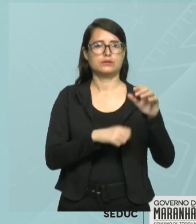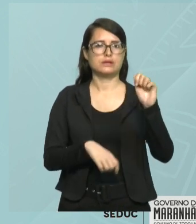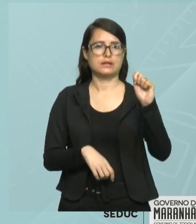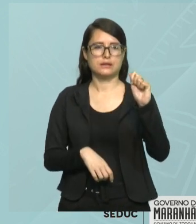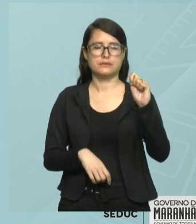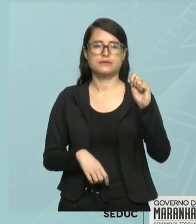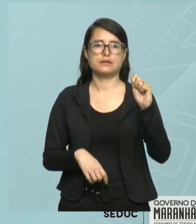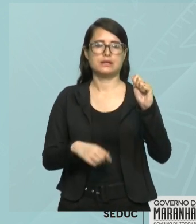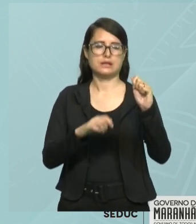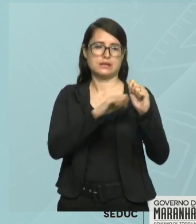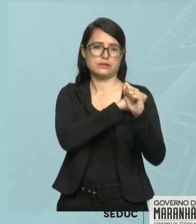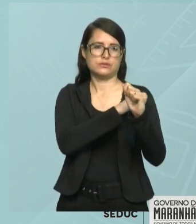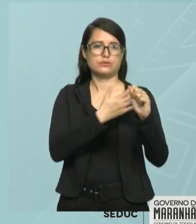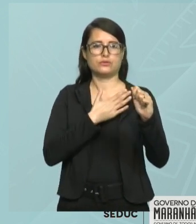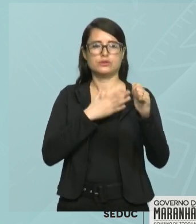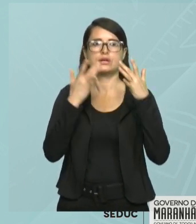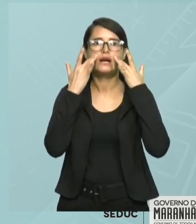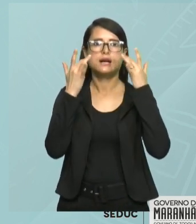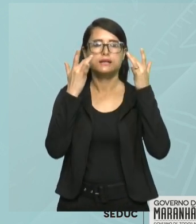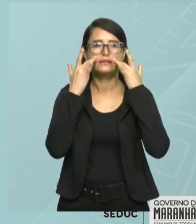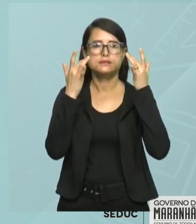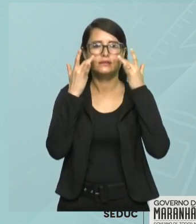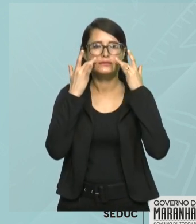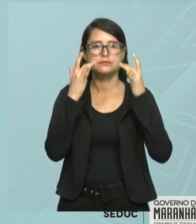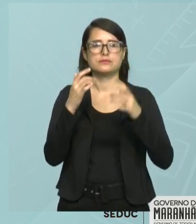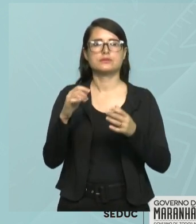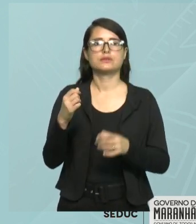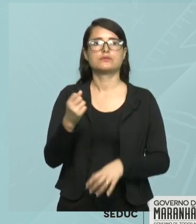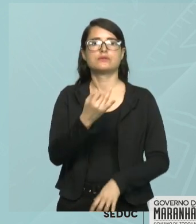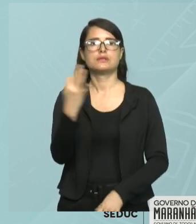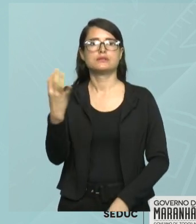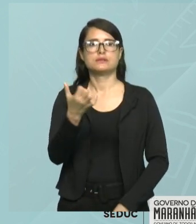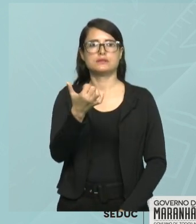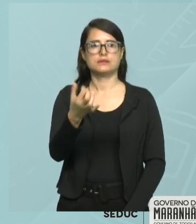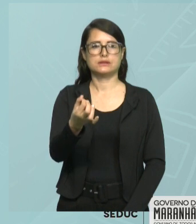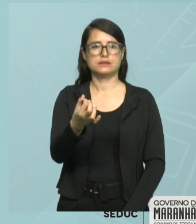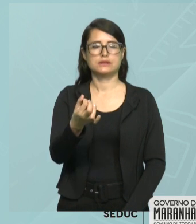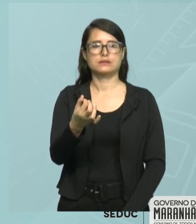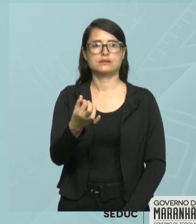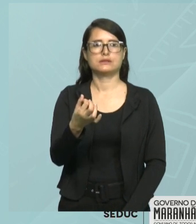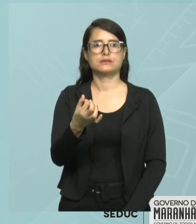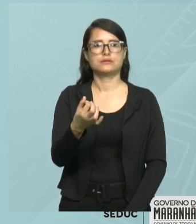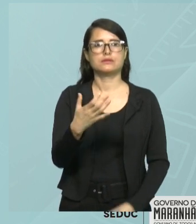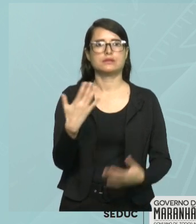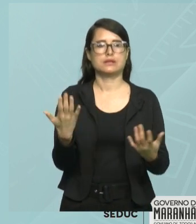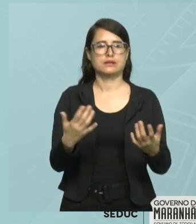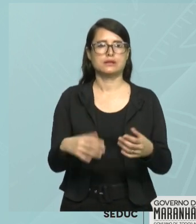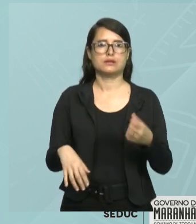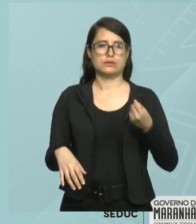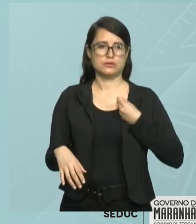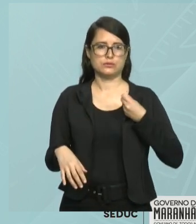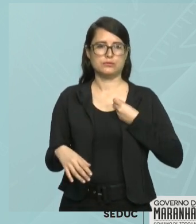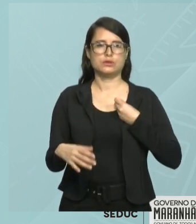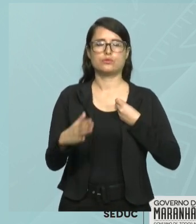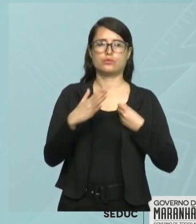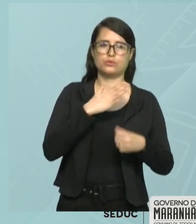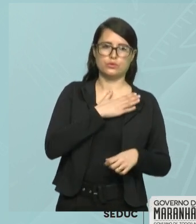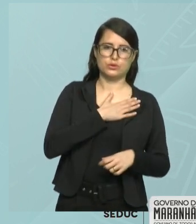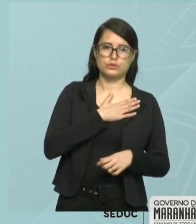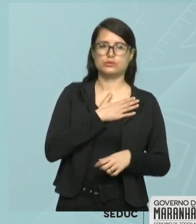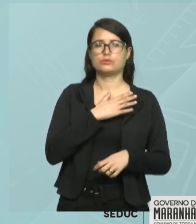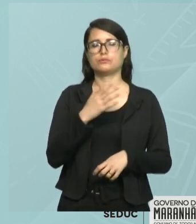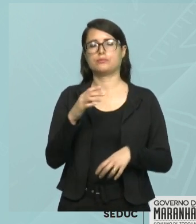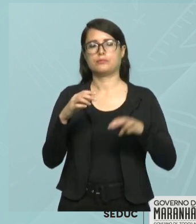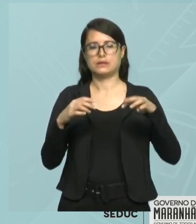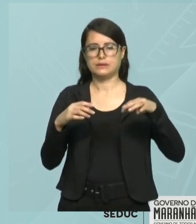Número de alunos que gostam de arte. São dezesseis. A interseção, que gostam dos dois ao mesmo